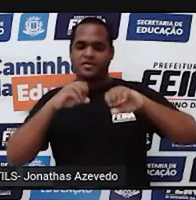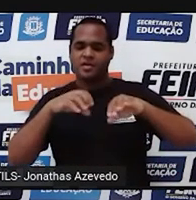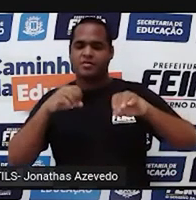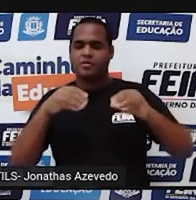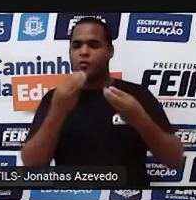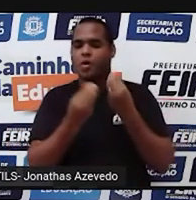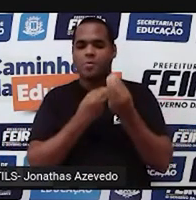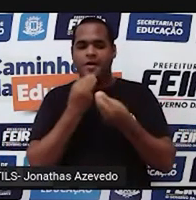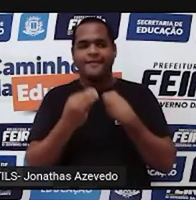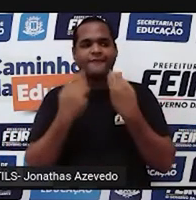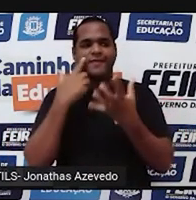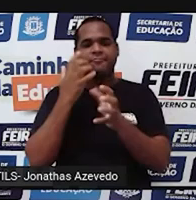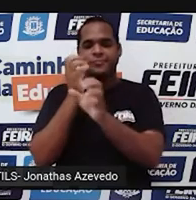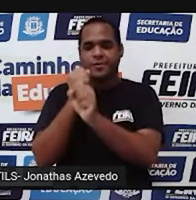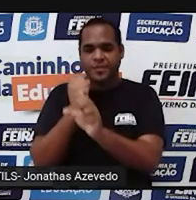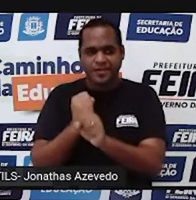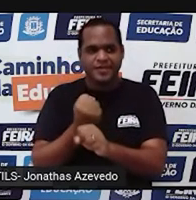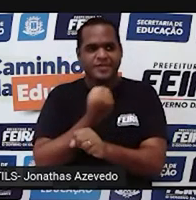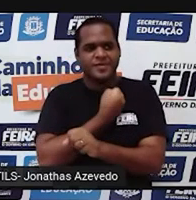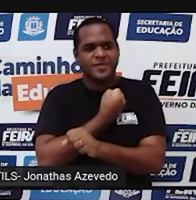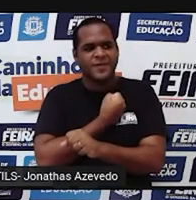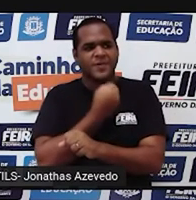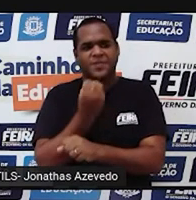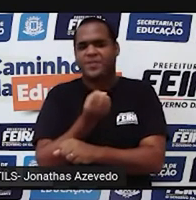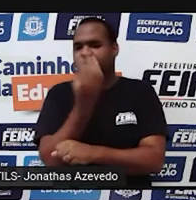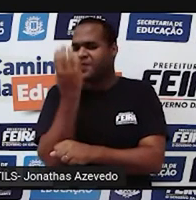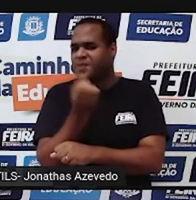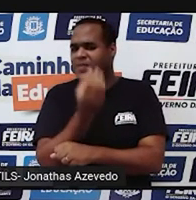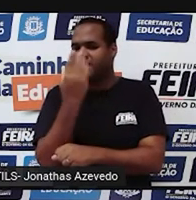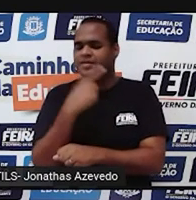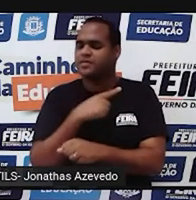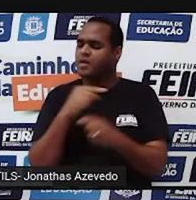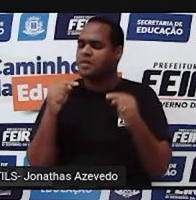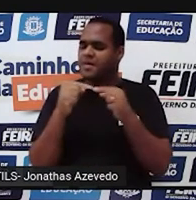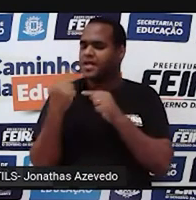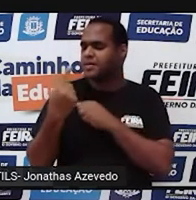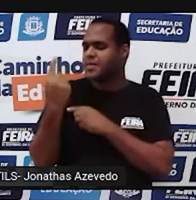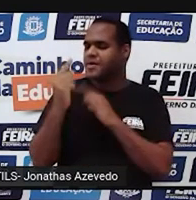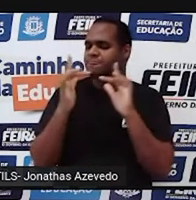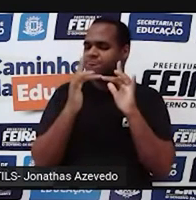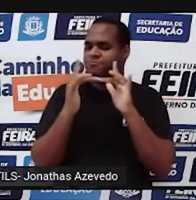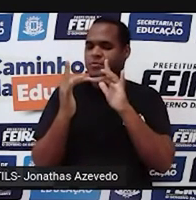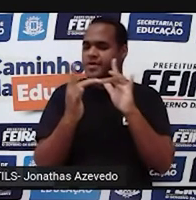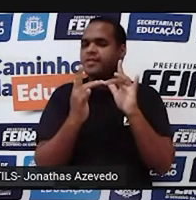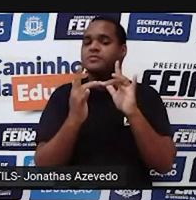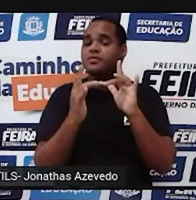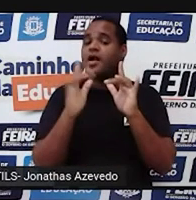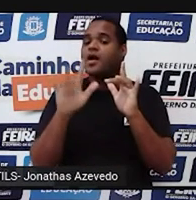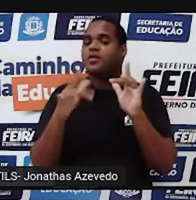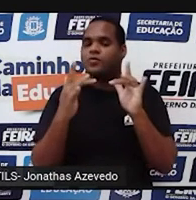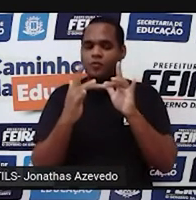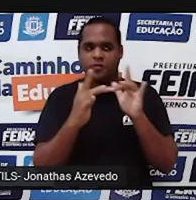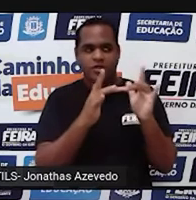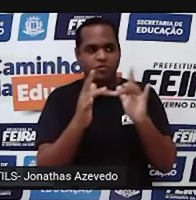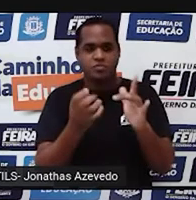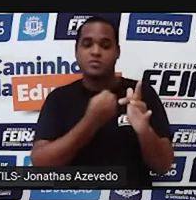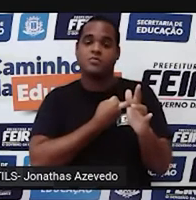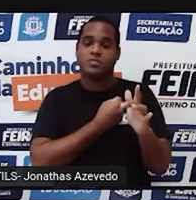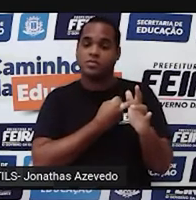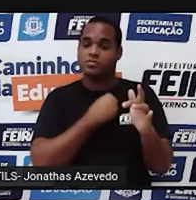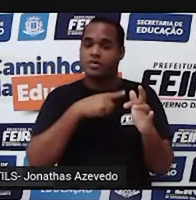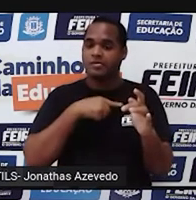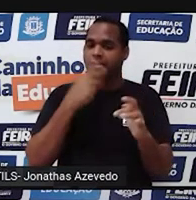a contar. Por quê? Esse é o nosso primeiro contato com esse tipo de número. Os